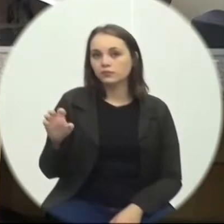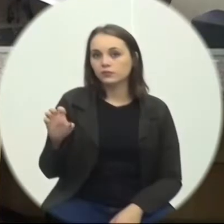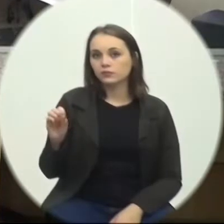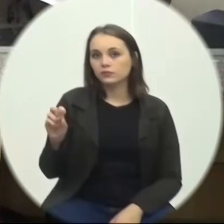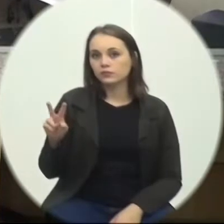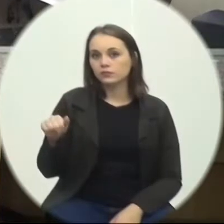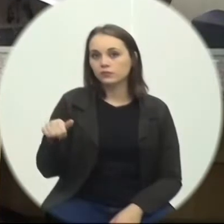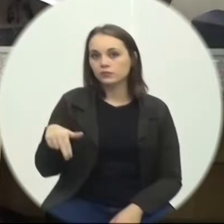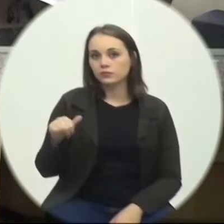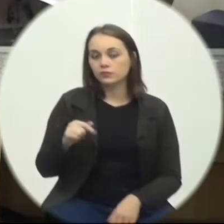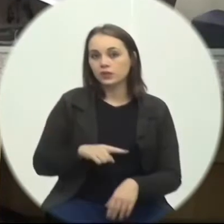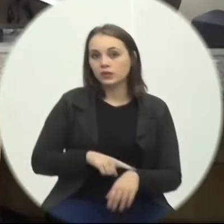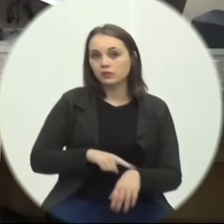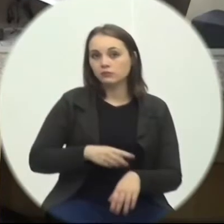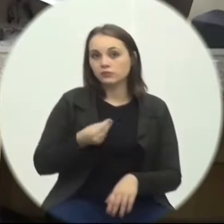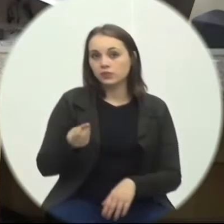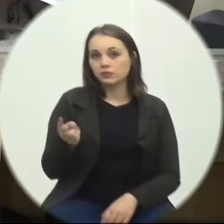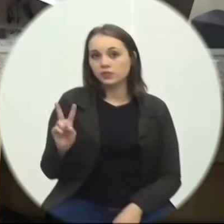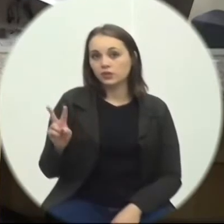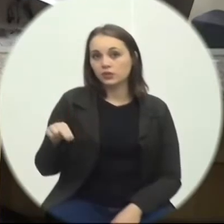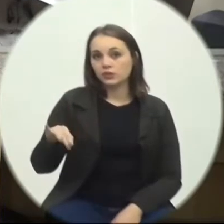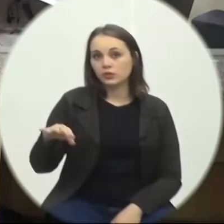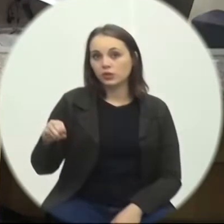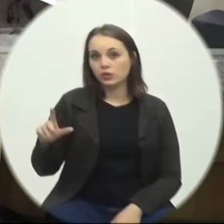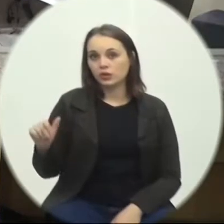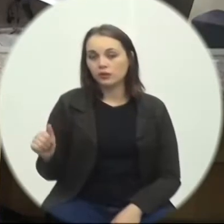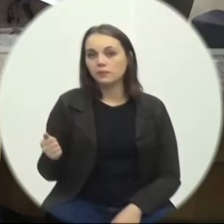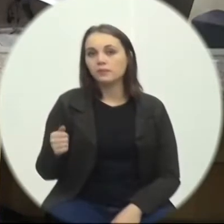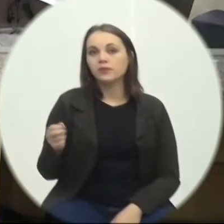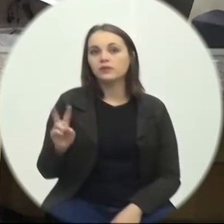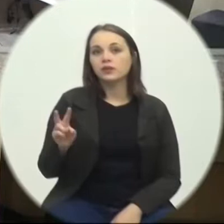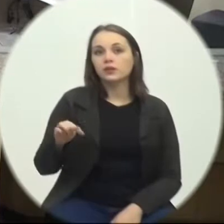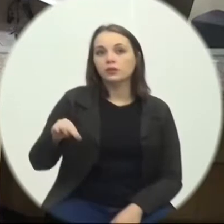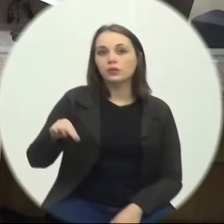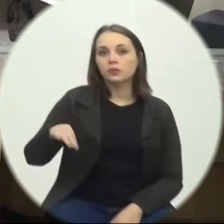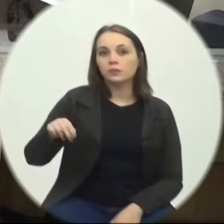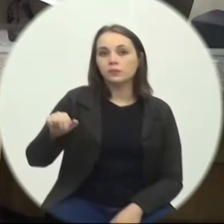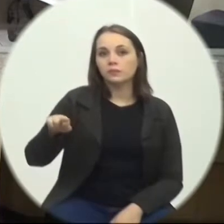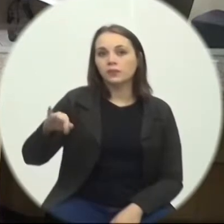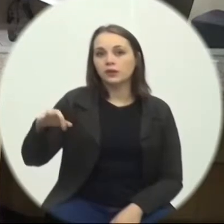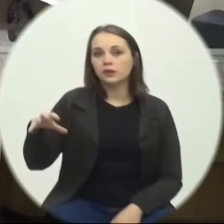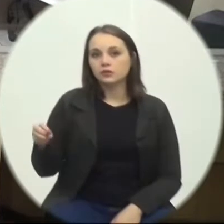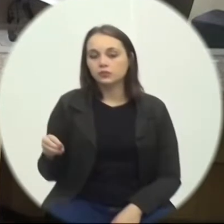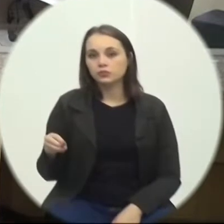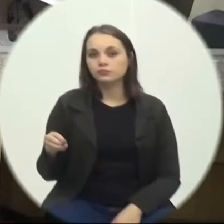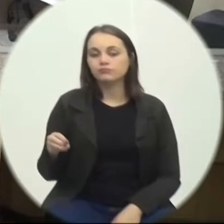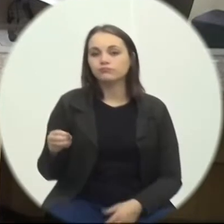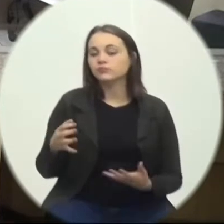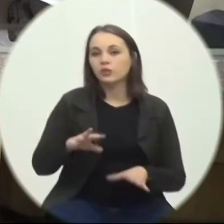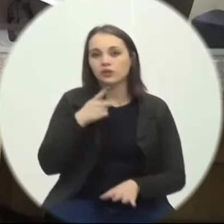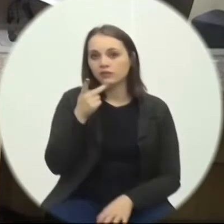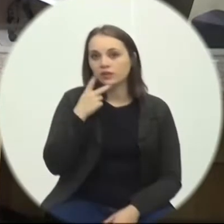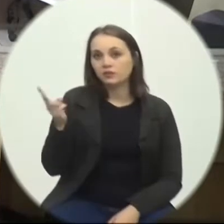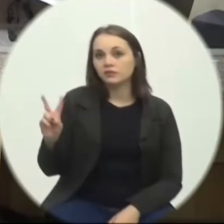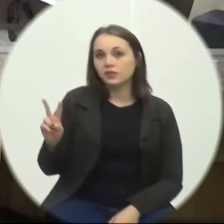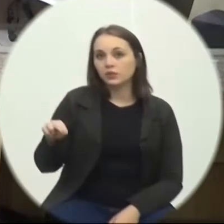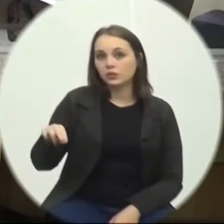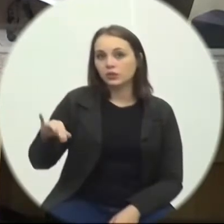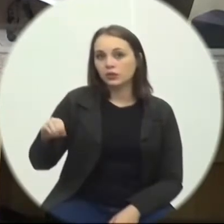Sede seu tempo Para o vereador Nicola Vereador Márcio Darós Declina Vereador Nicola Martins